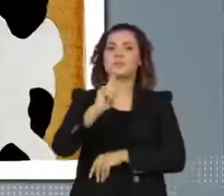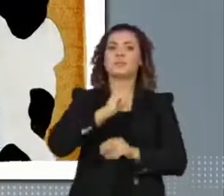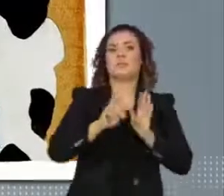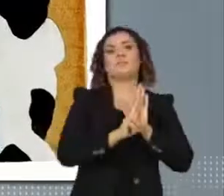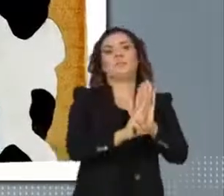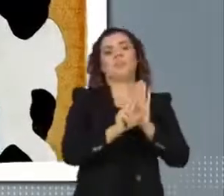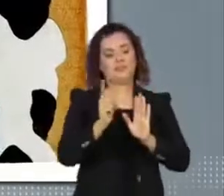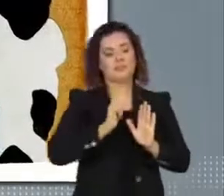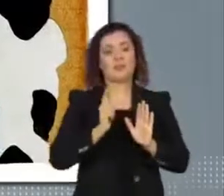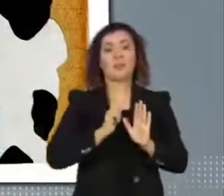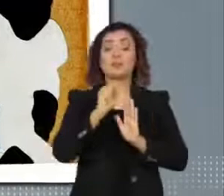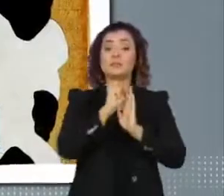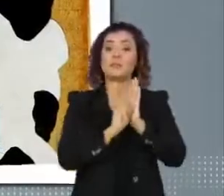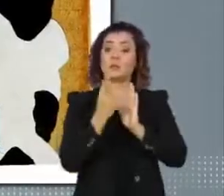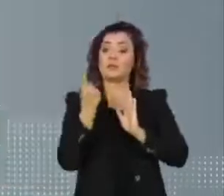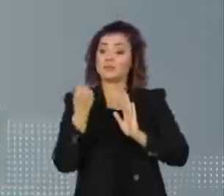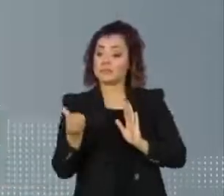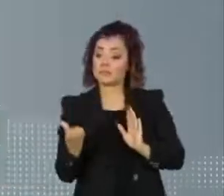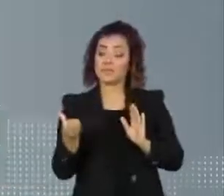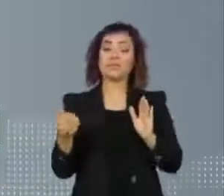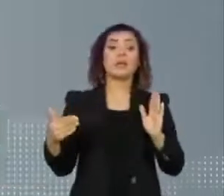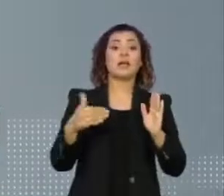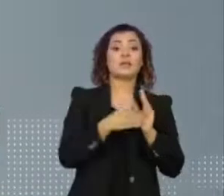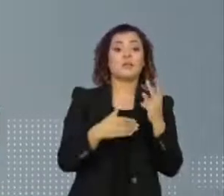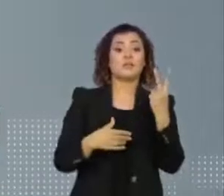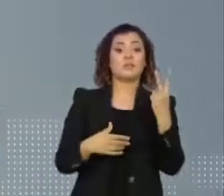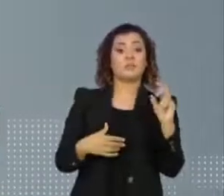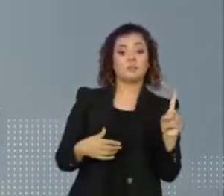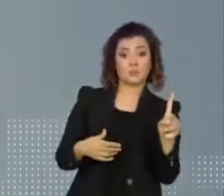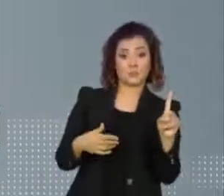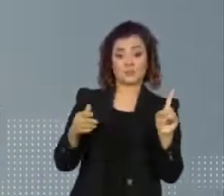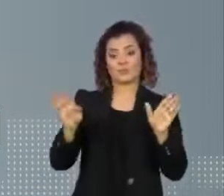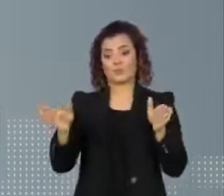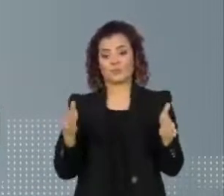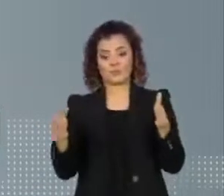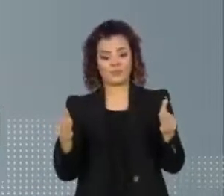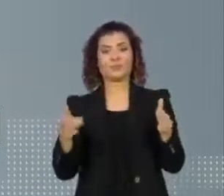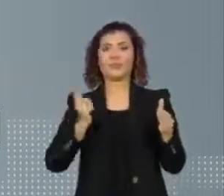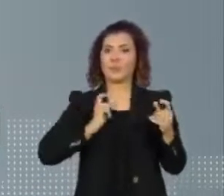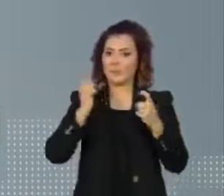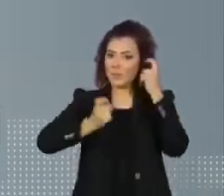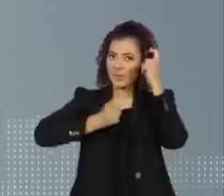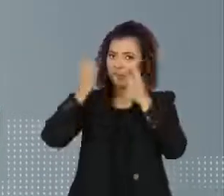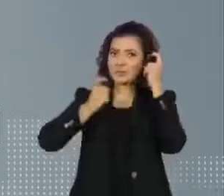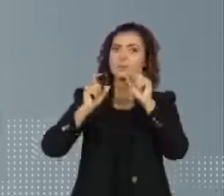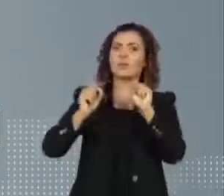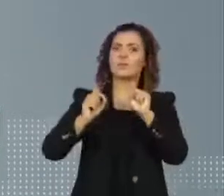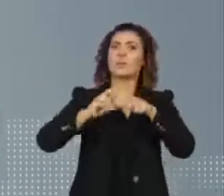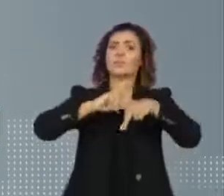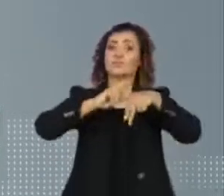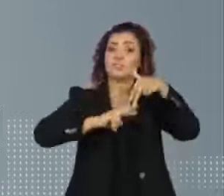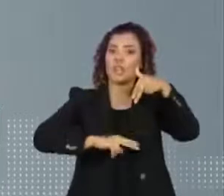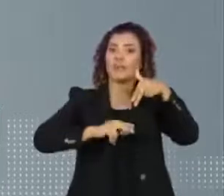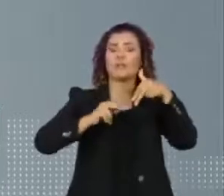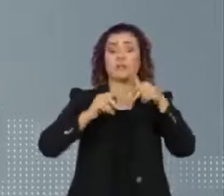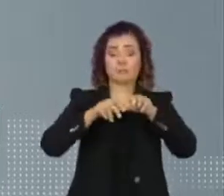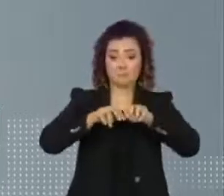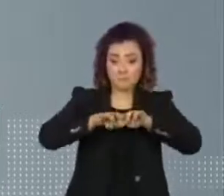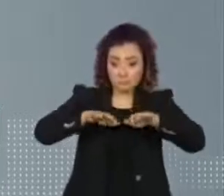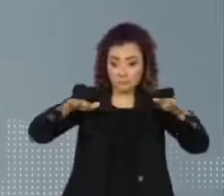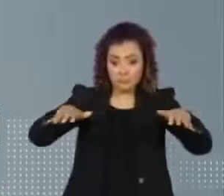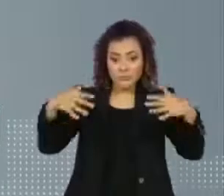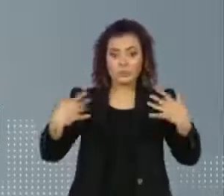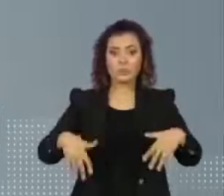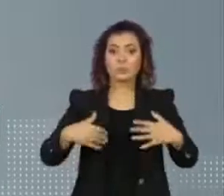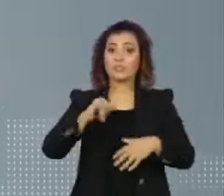do século XVI ao século XXI, há uma preocupação com a divisão de gênero muito clara, e o Jaime